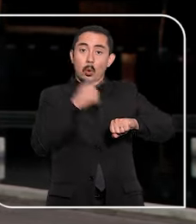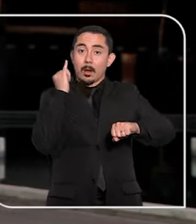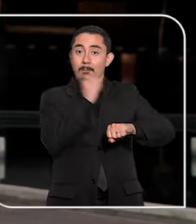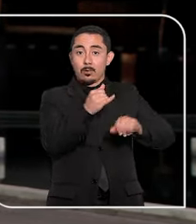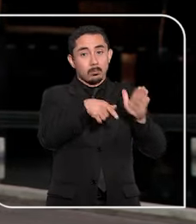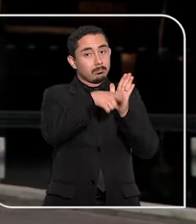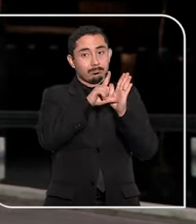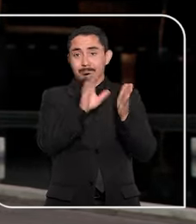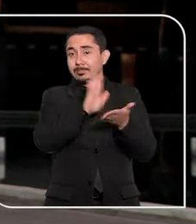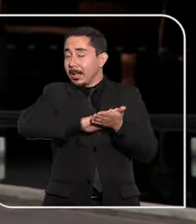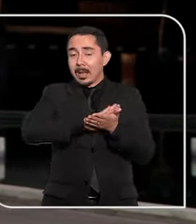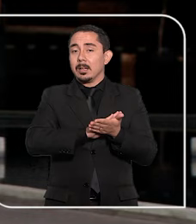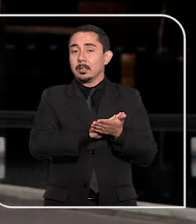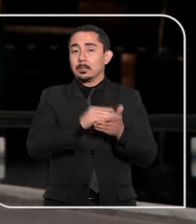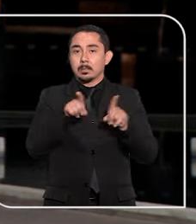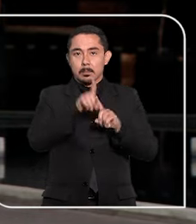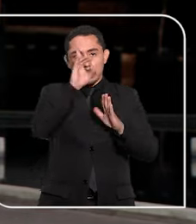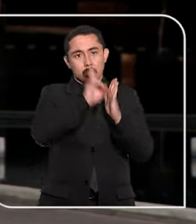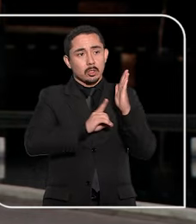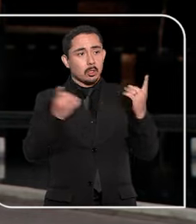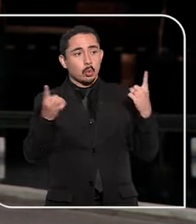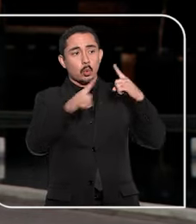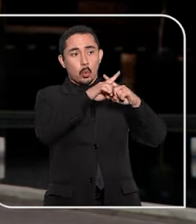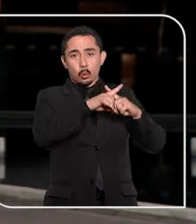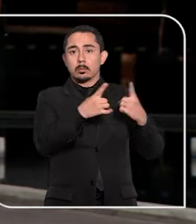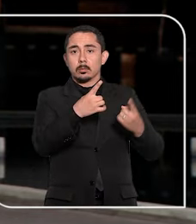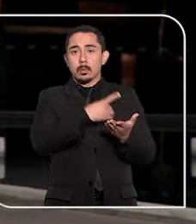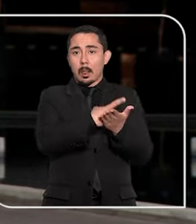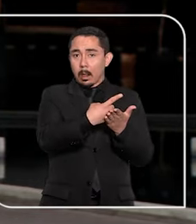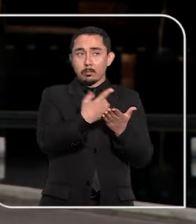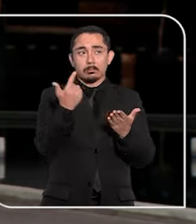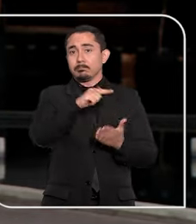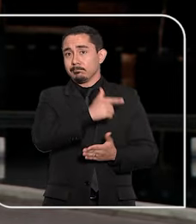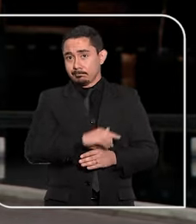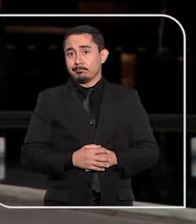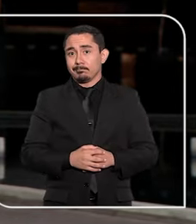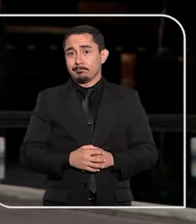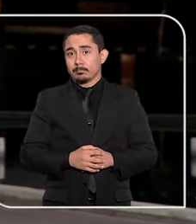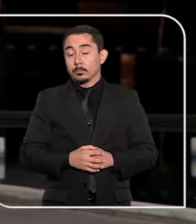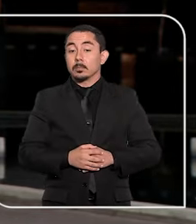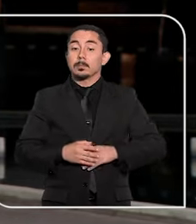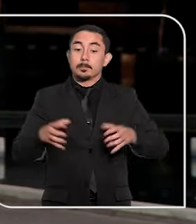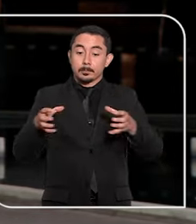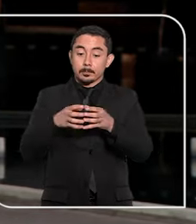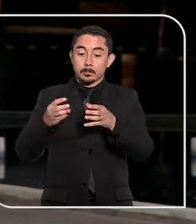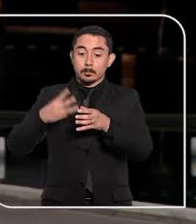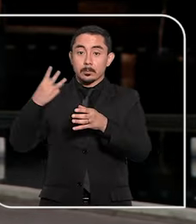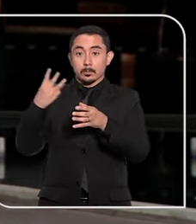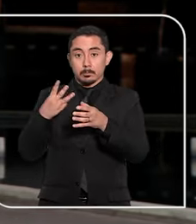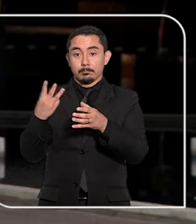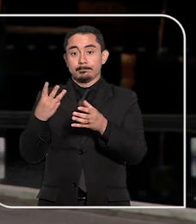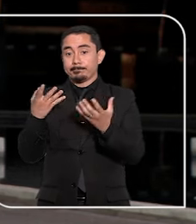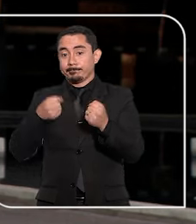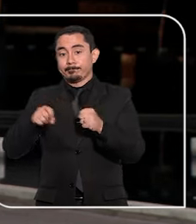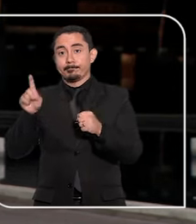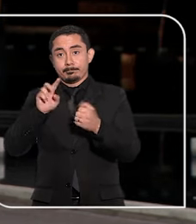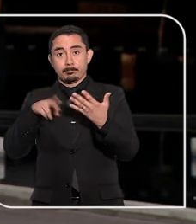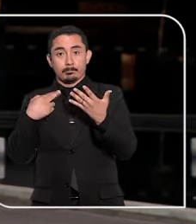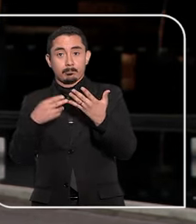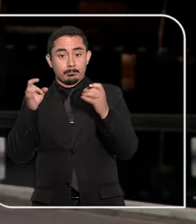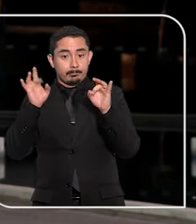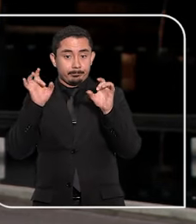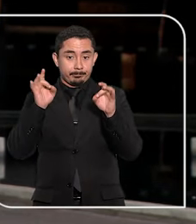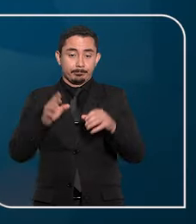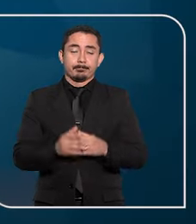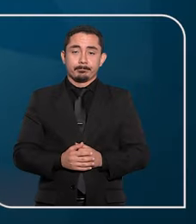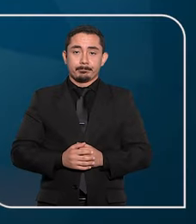abrupta, sem aviso prévio e direito ao contraditório e à ampla defesa. A terceira turma negou provimento ao recurso